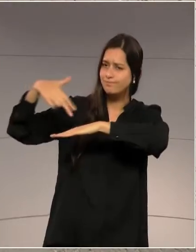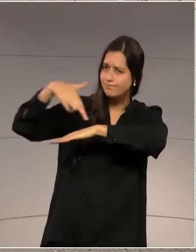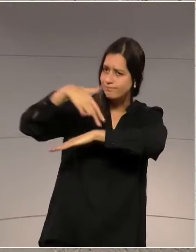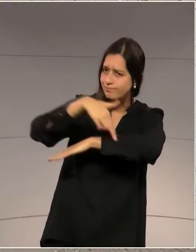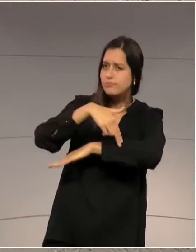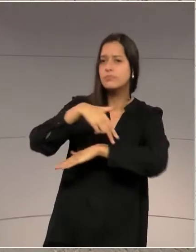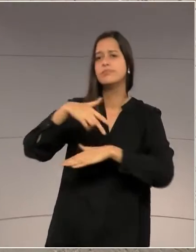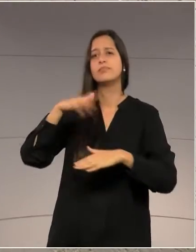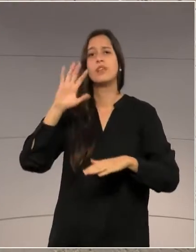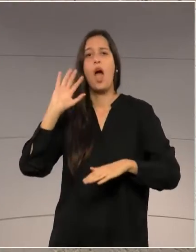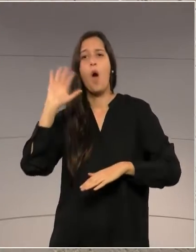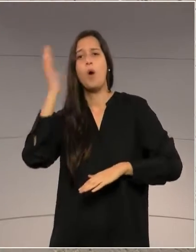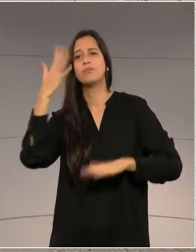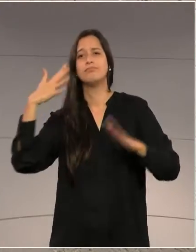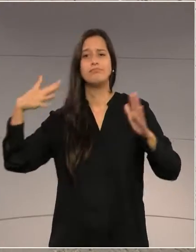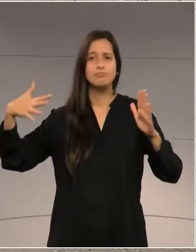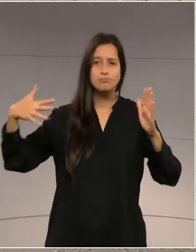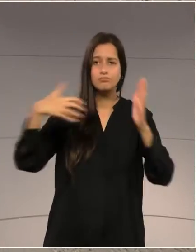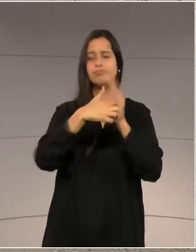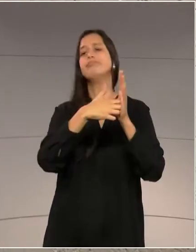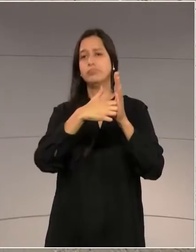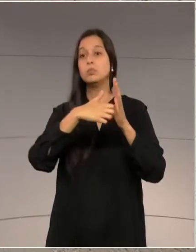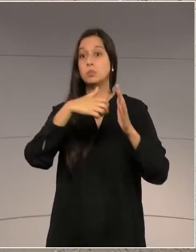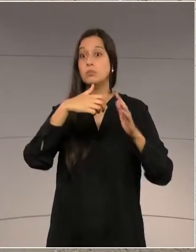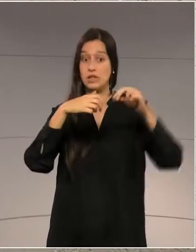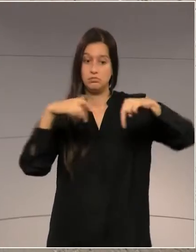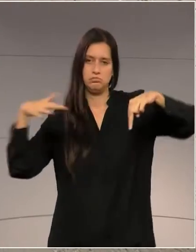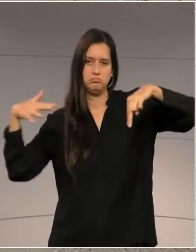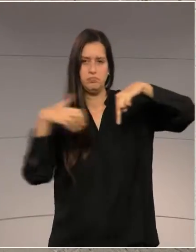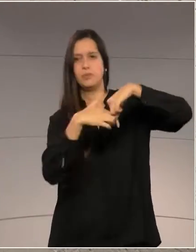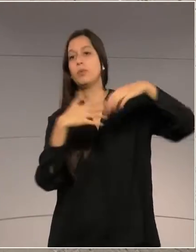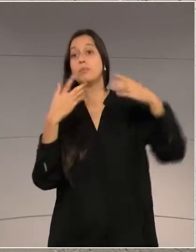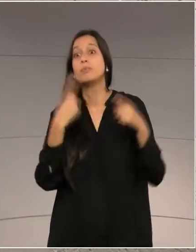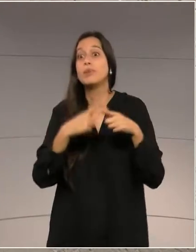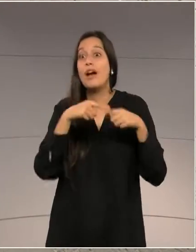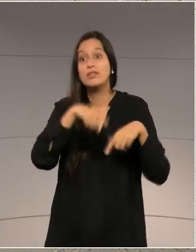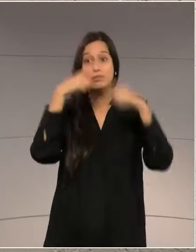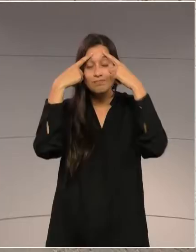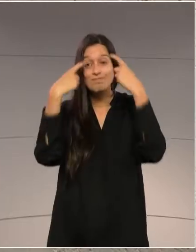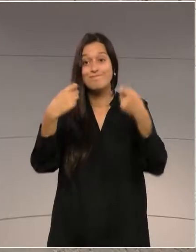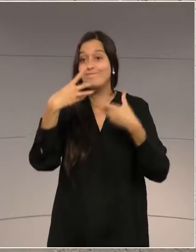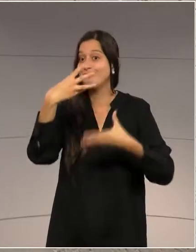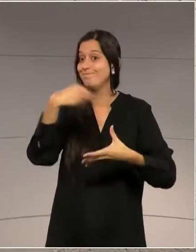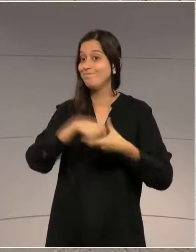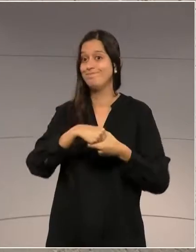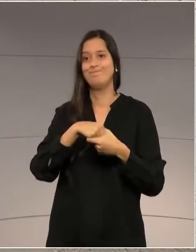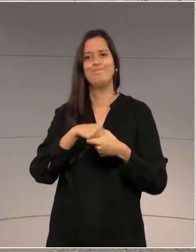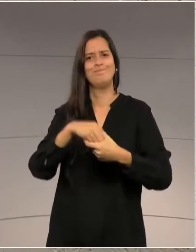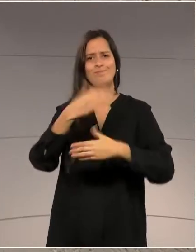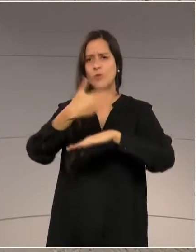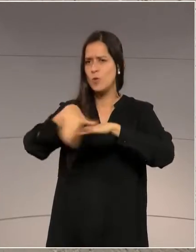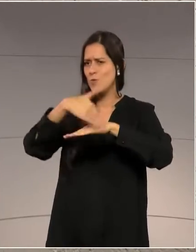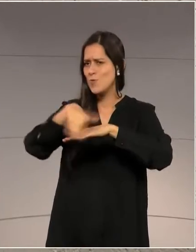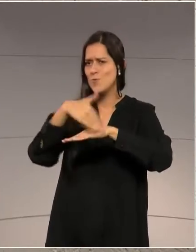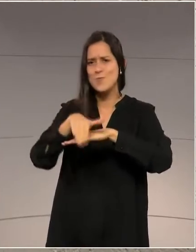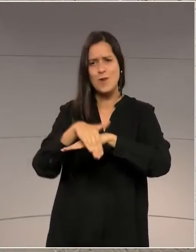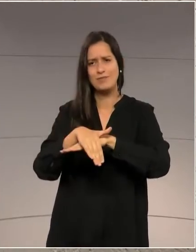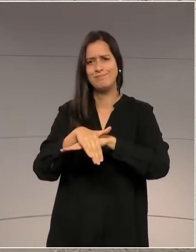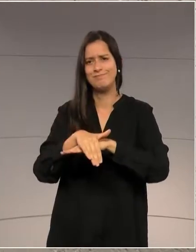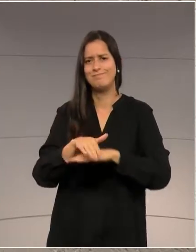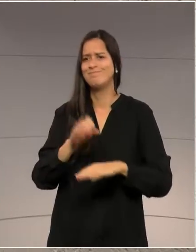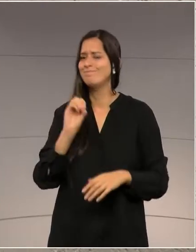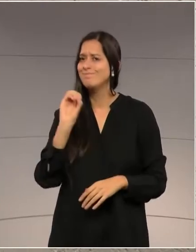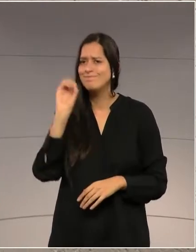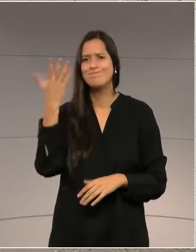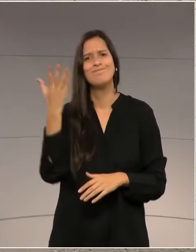num país onde a violência no trânsito é absurda, onde a violência no trânsito é uma das maiores causas de morbo e